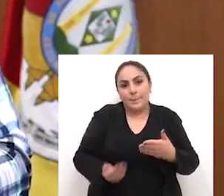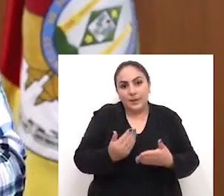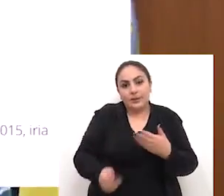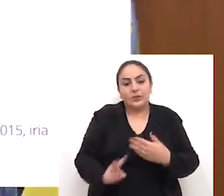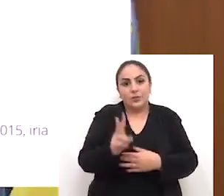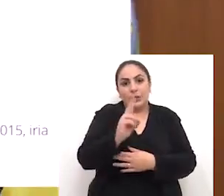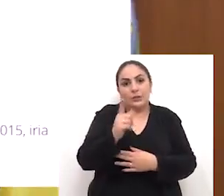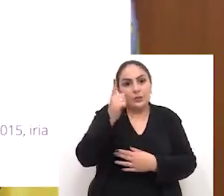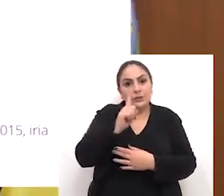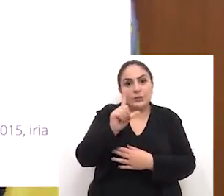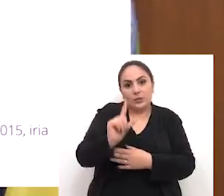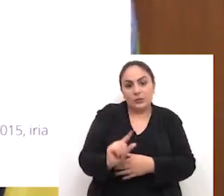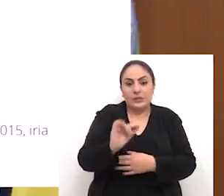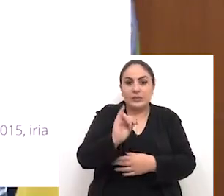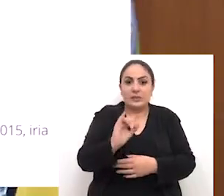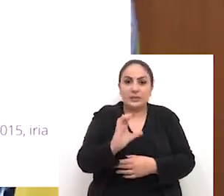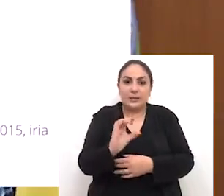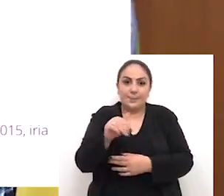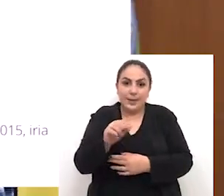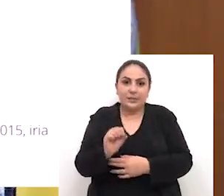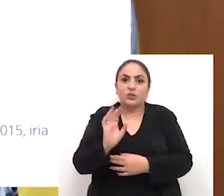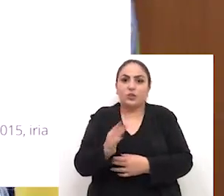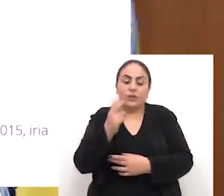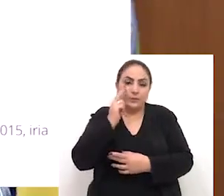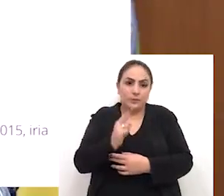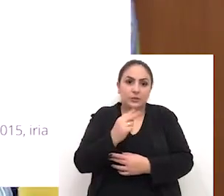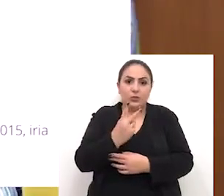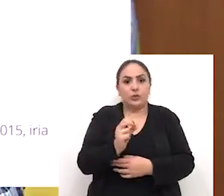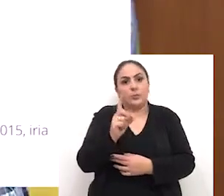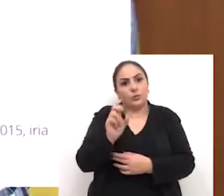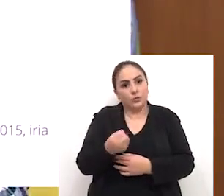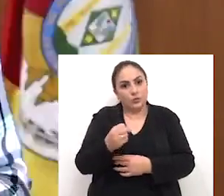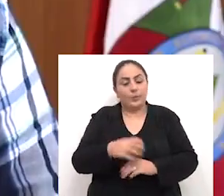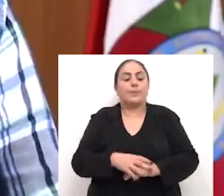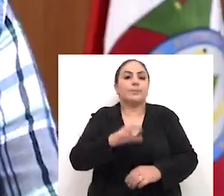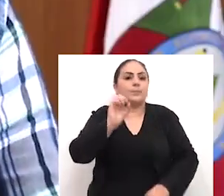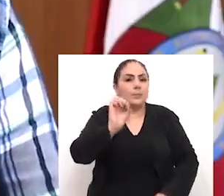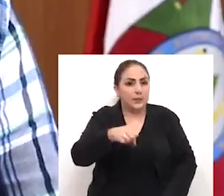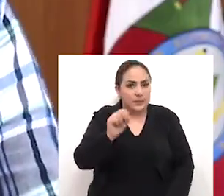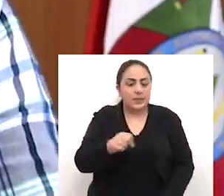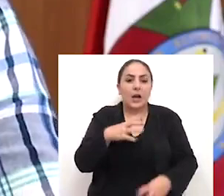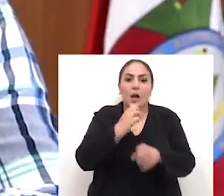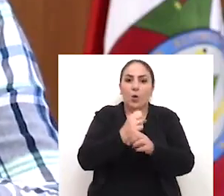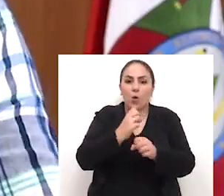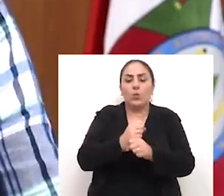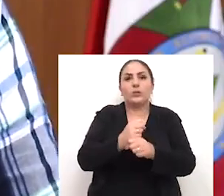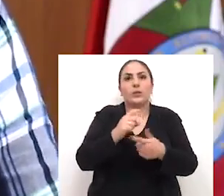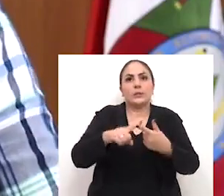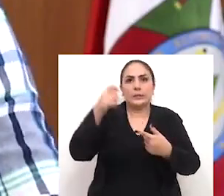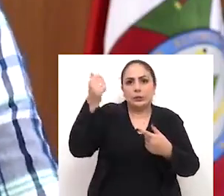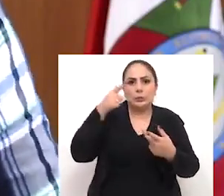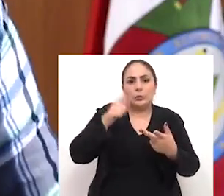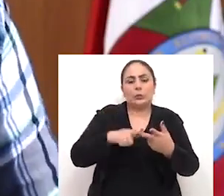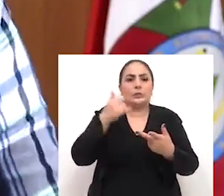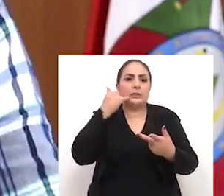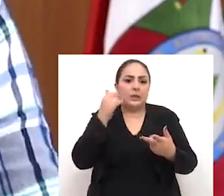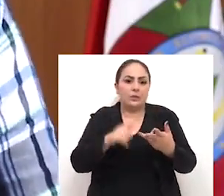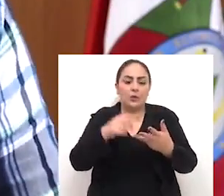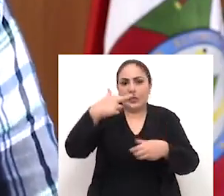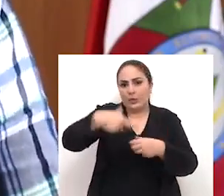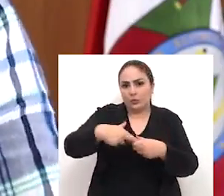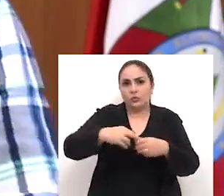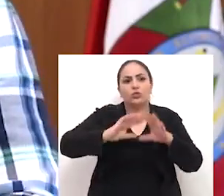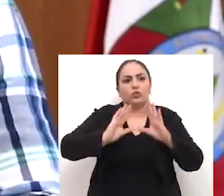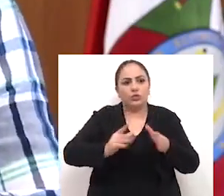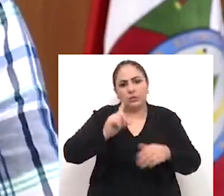receita decorrente da redução do CMS já prevista desde 2018. Sim, a conta de luz, de telefone, de